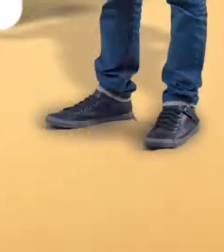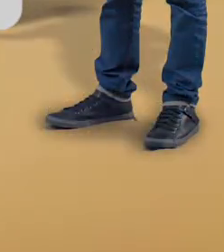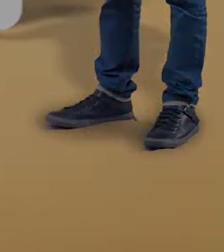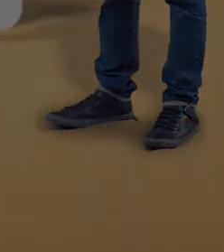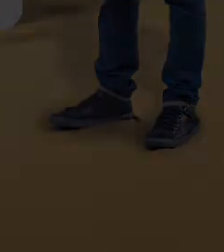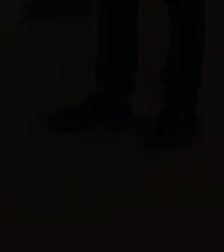Câmara Vereadores Itajaí.